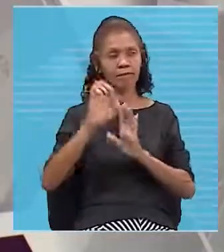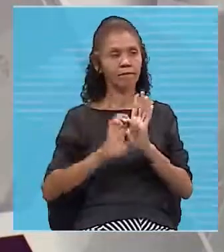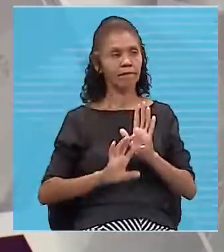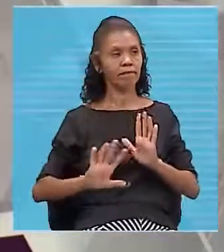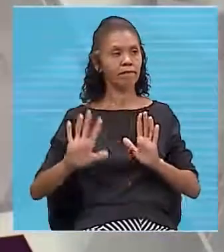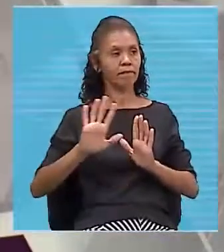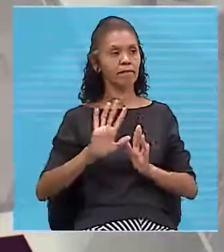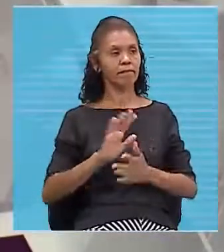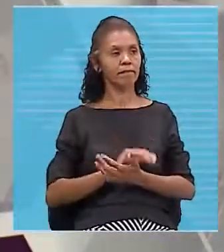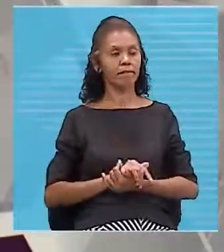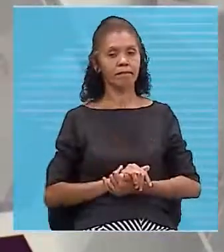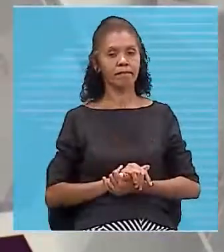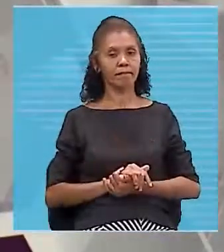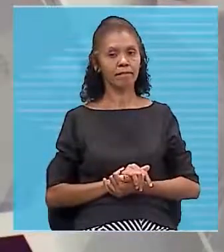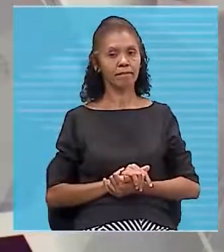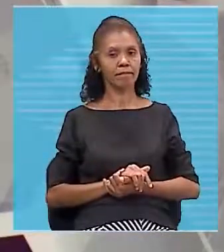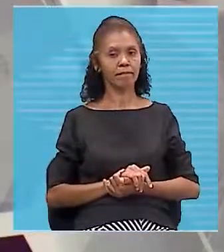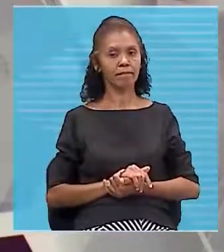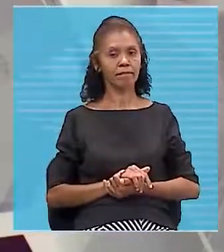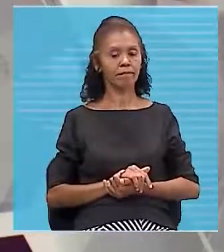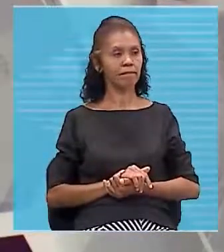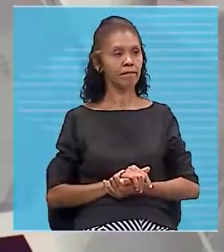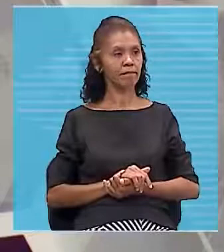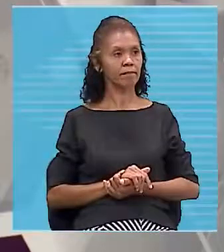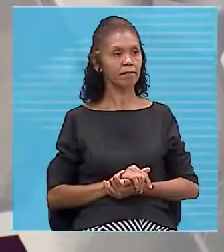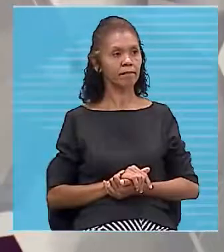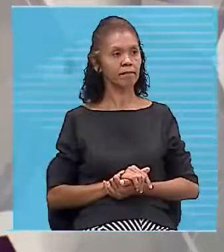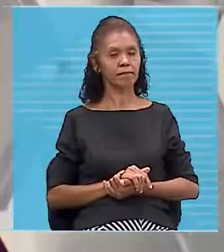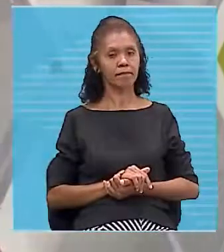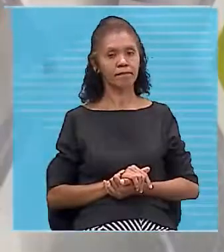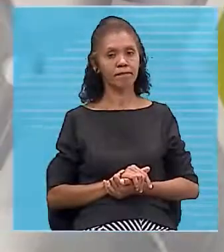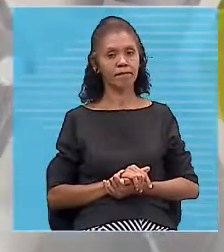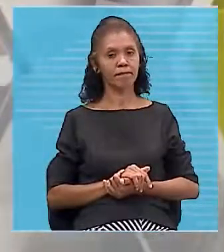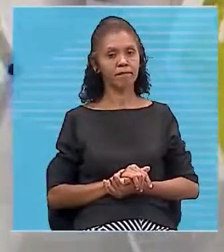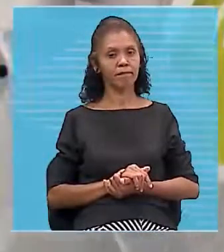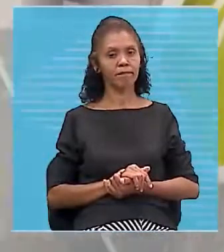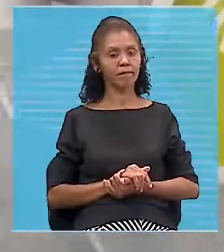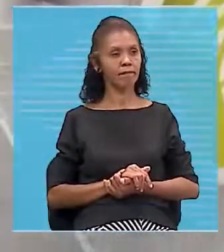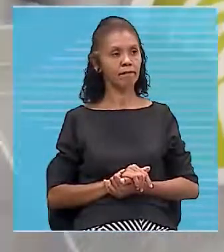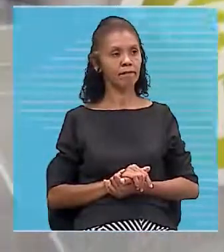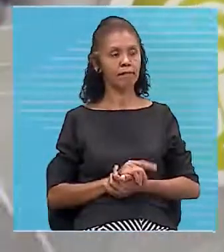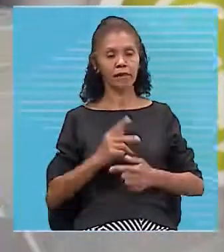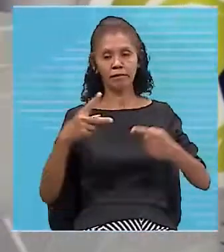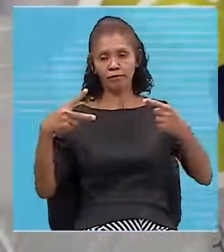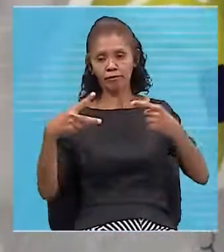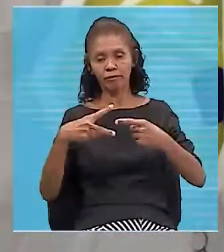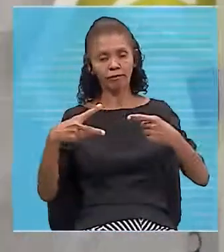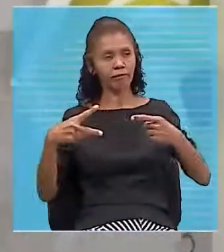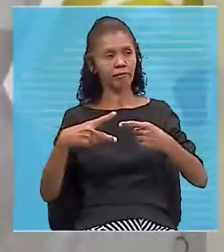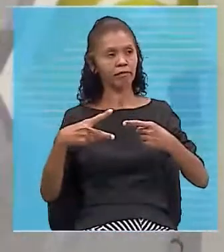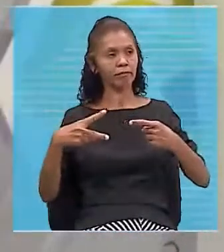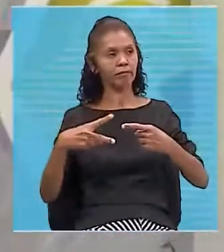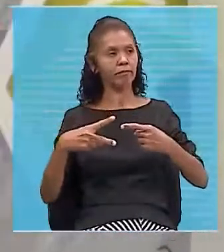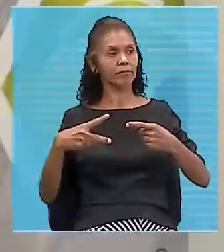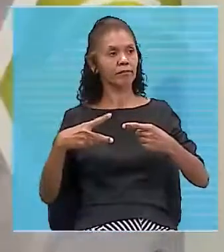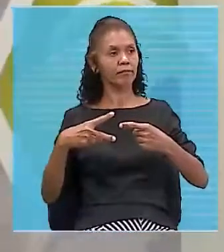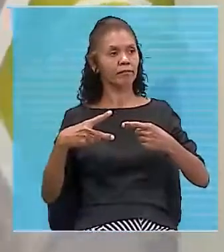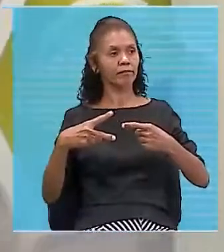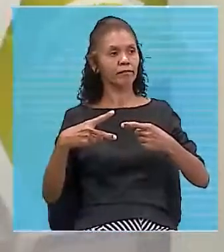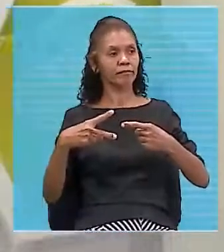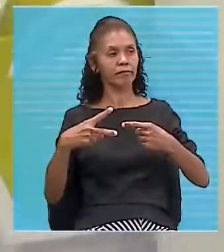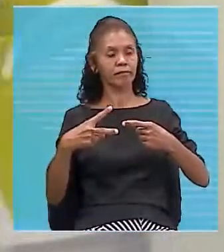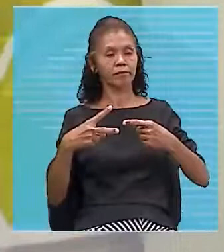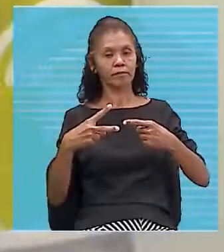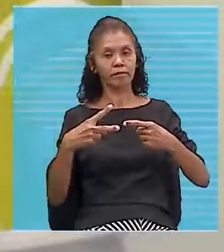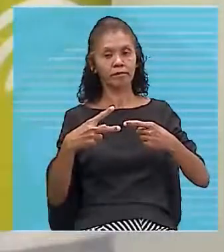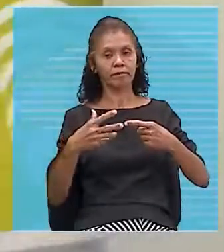Bem aqui nesse pontinho, para a gente orientar a corrente elétrica. Então,